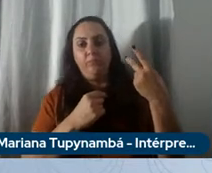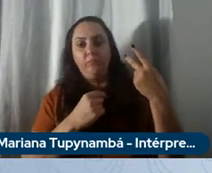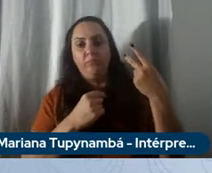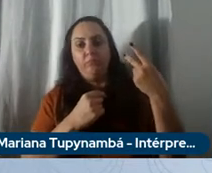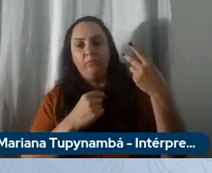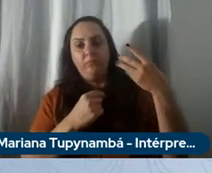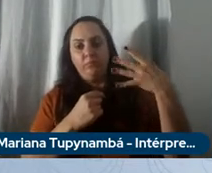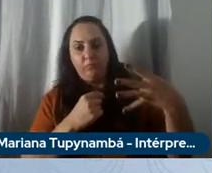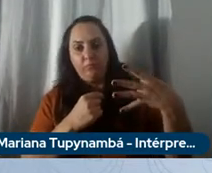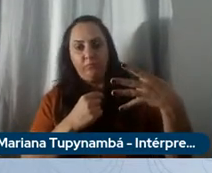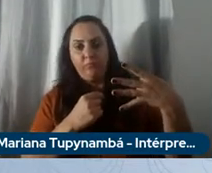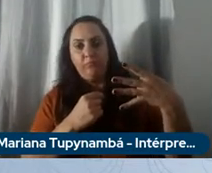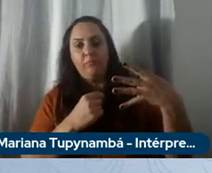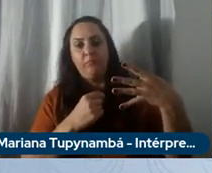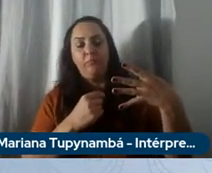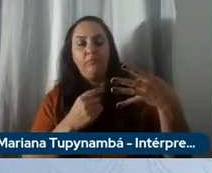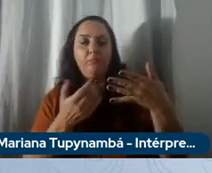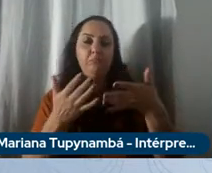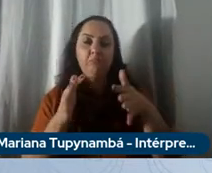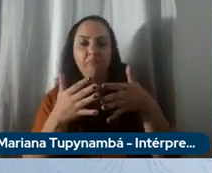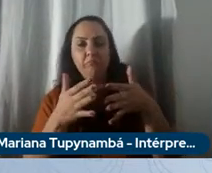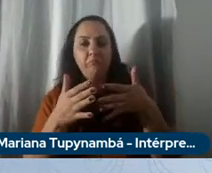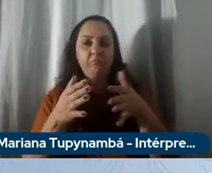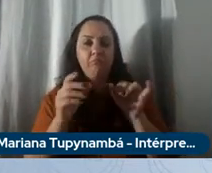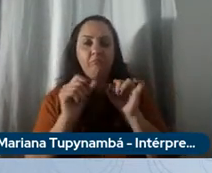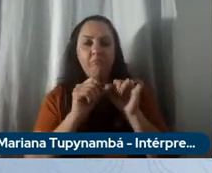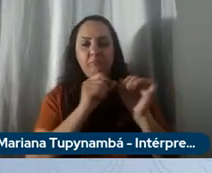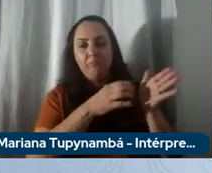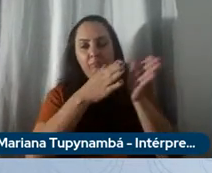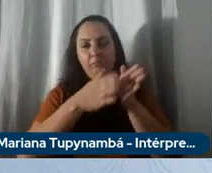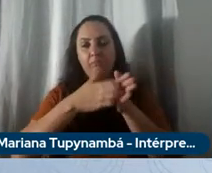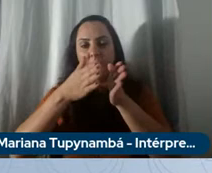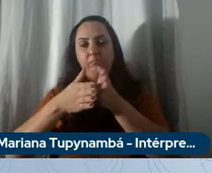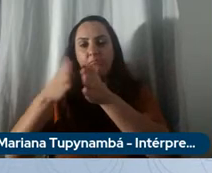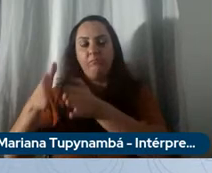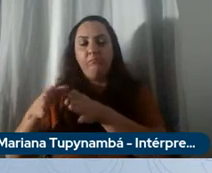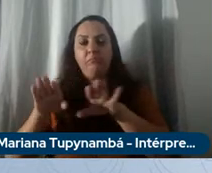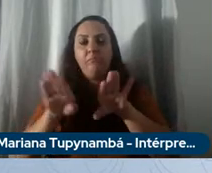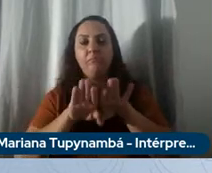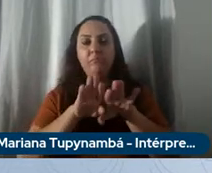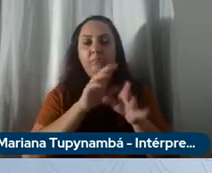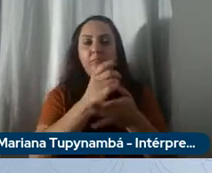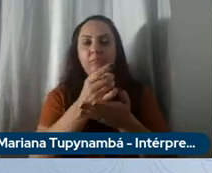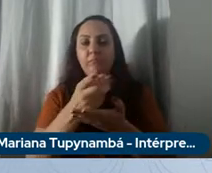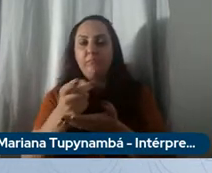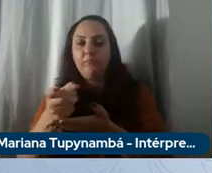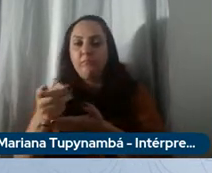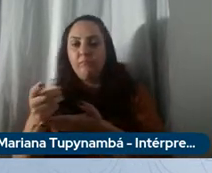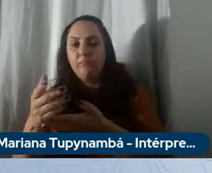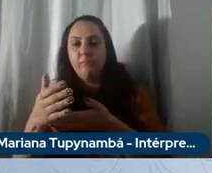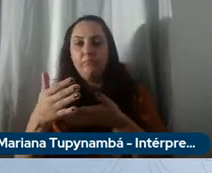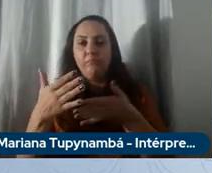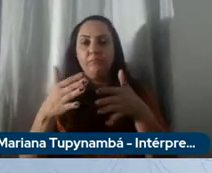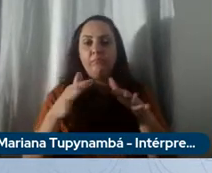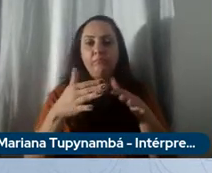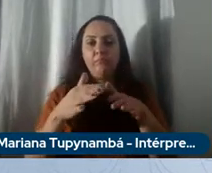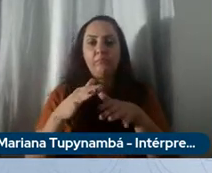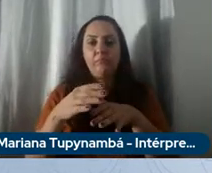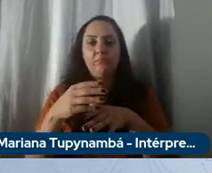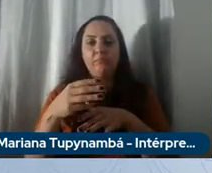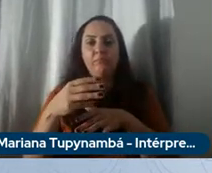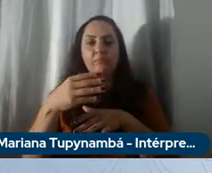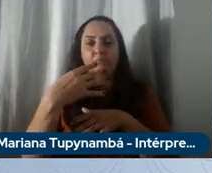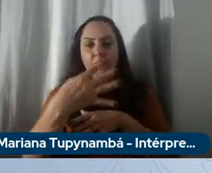temos pequenas produções e comercializações de DS e Opel e temos